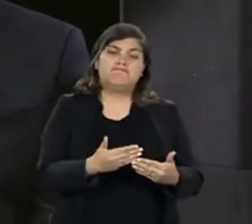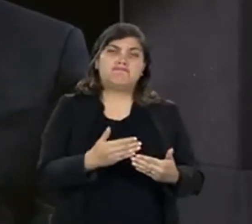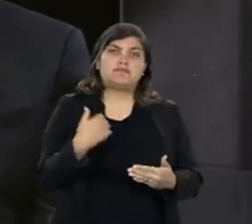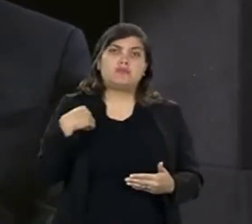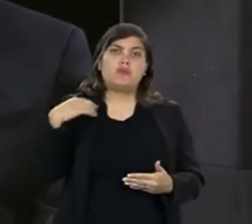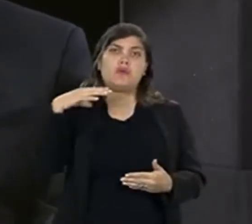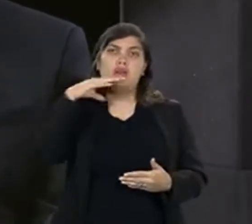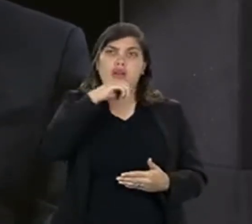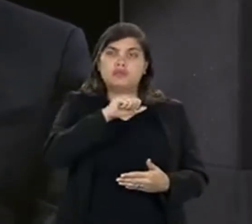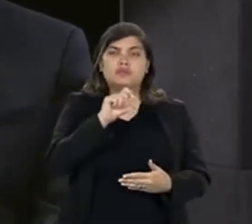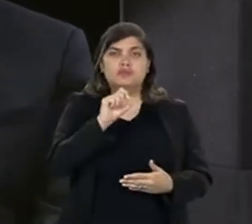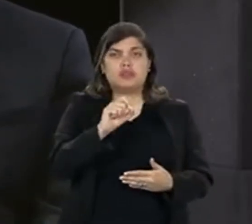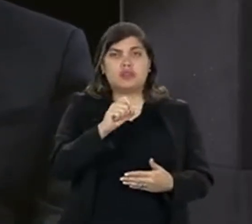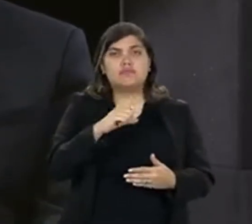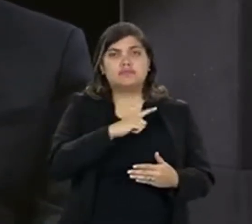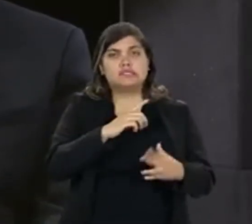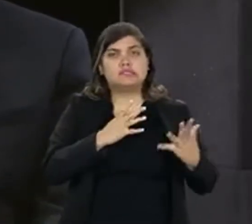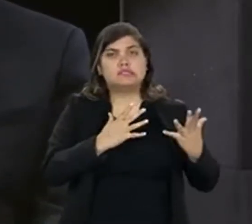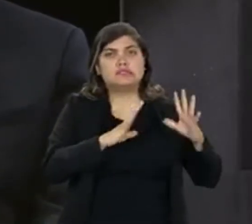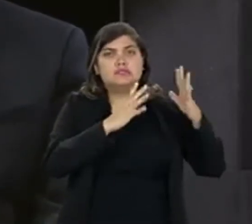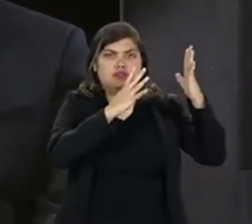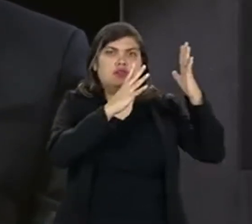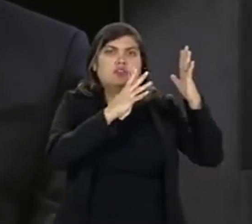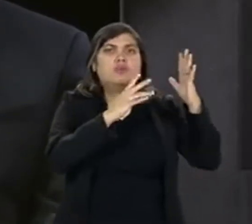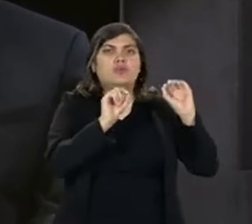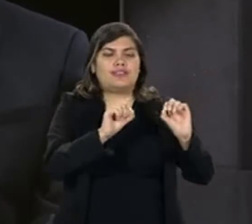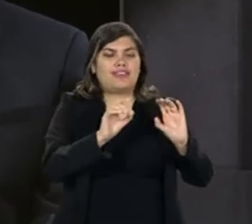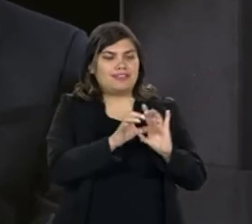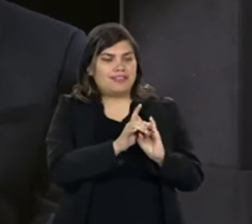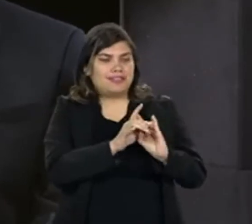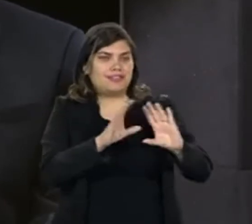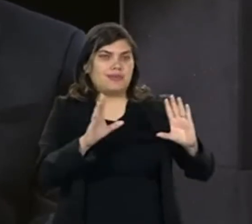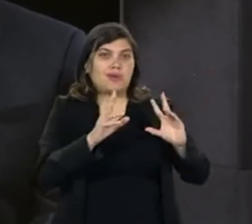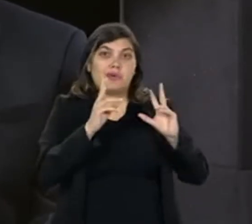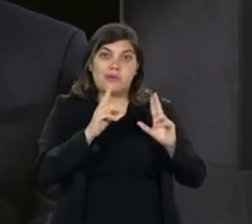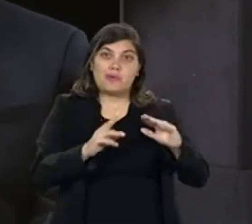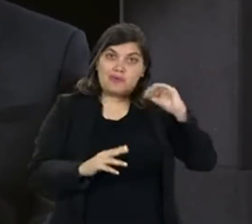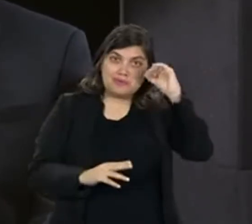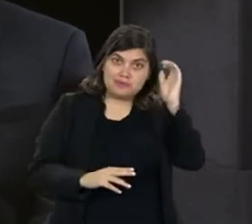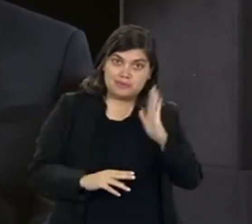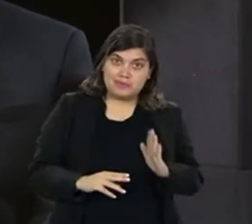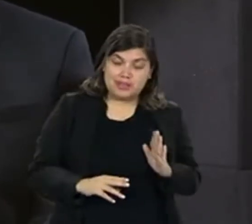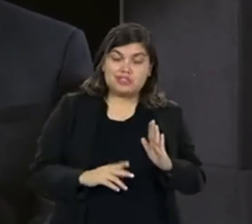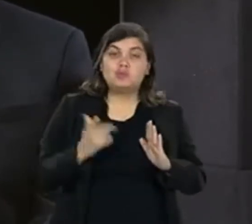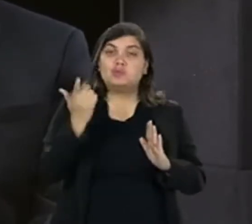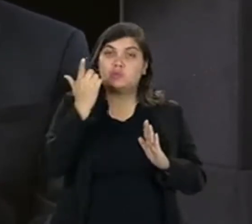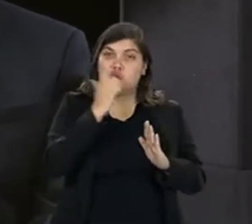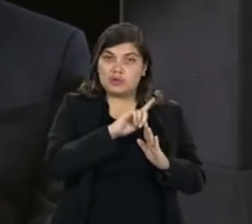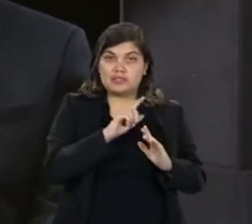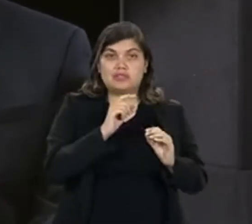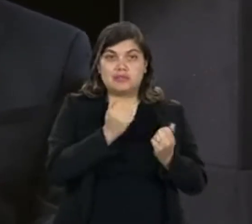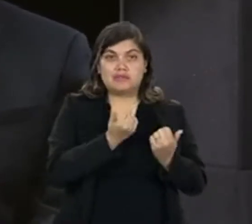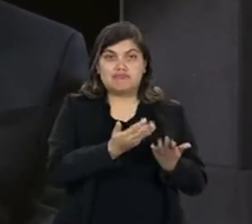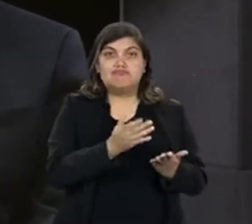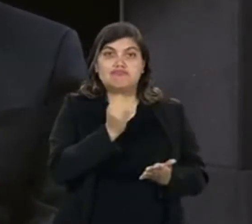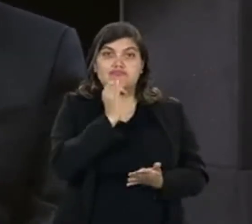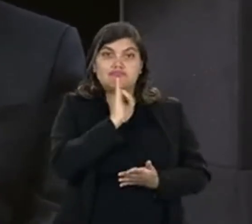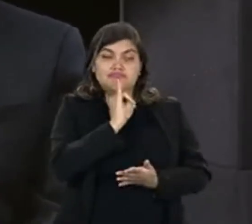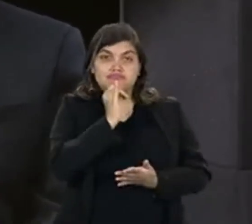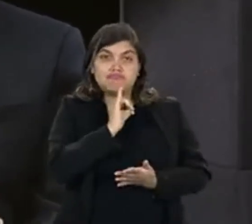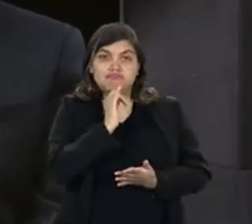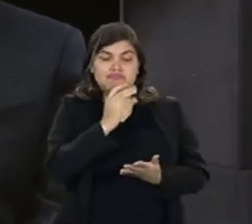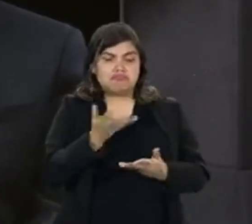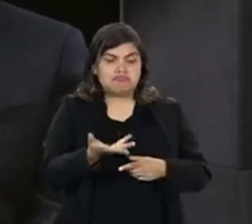ao processo. Acho que tem que se festejar o fato de uma democracia do tamanho da brasileira conseguir